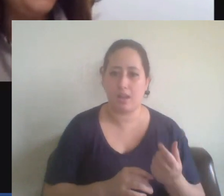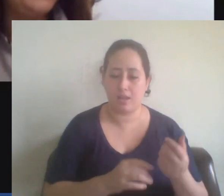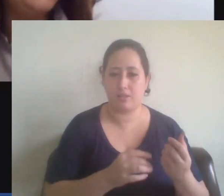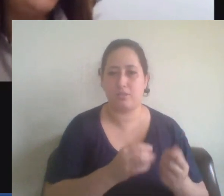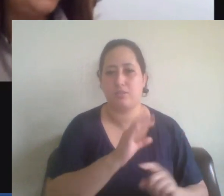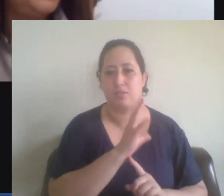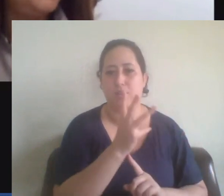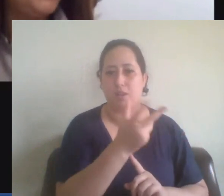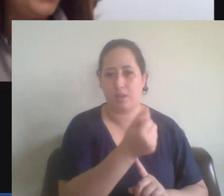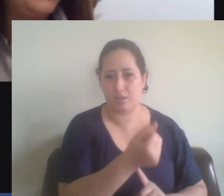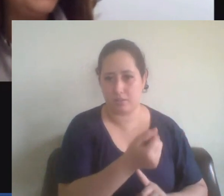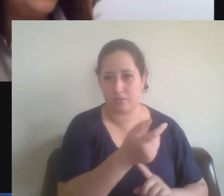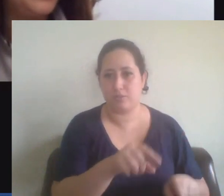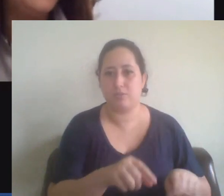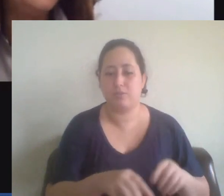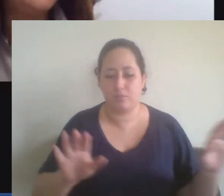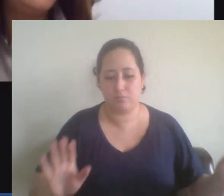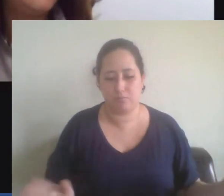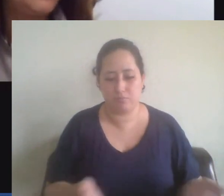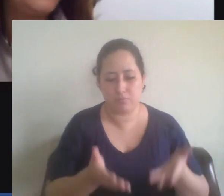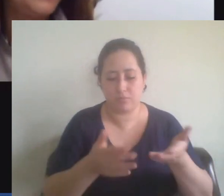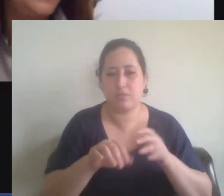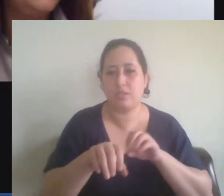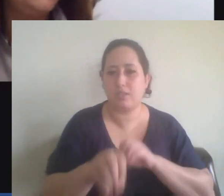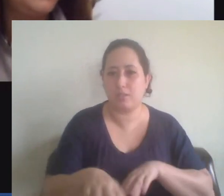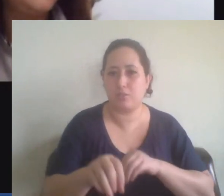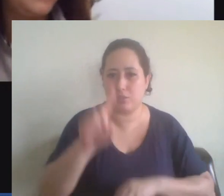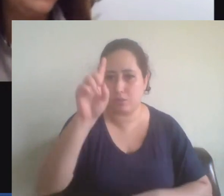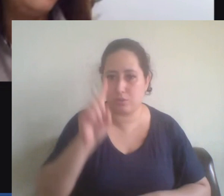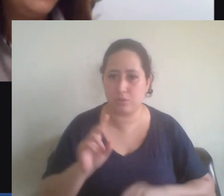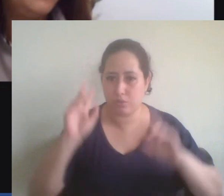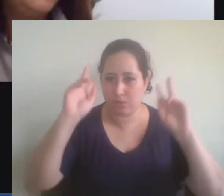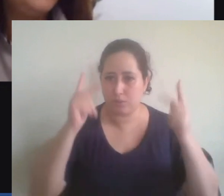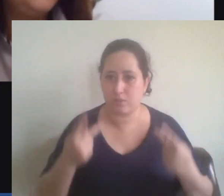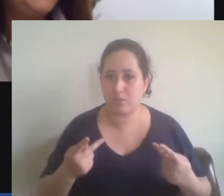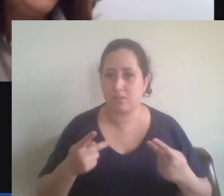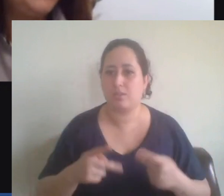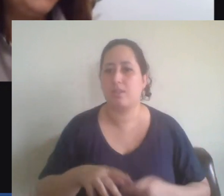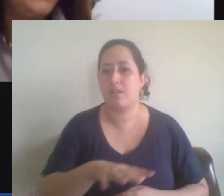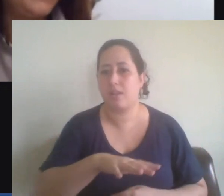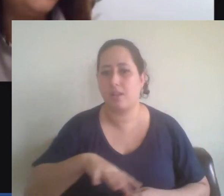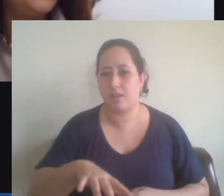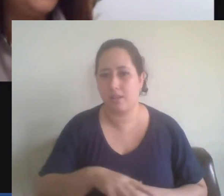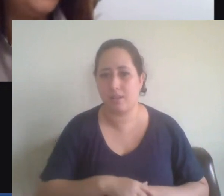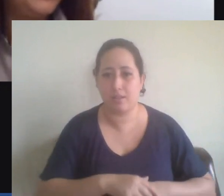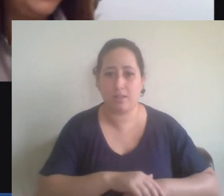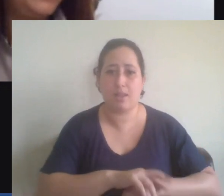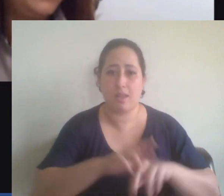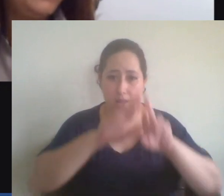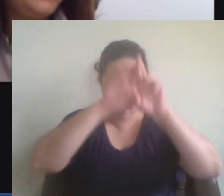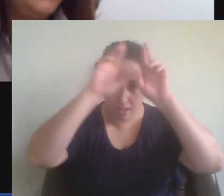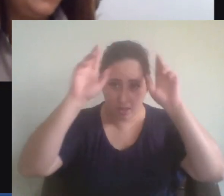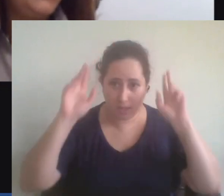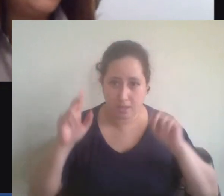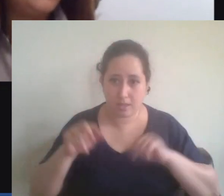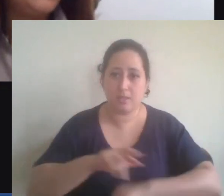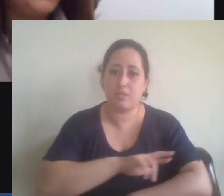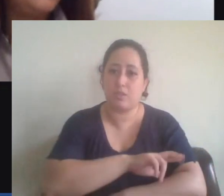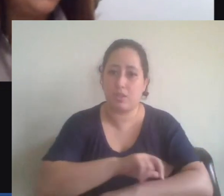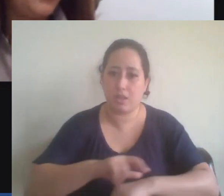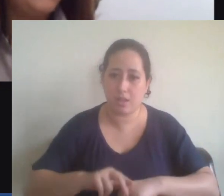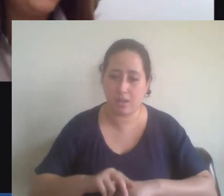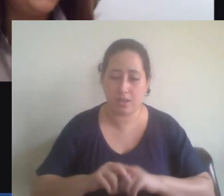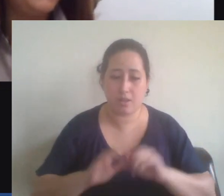Promove educação e direitos humanos, voltado às questões etno-raciais, dando visibilidade à cultura negra e à